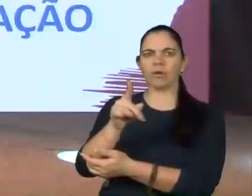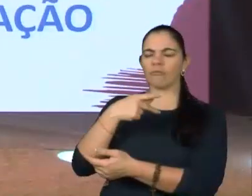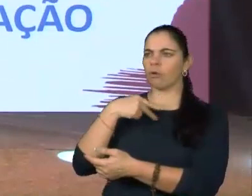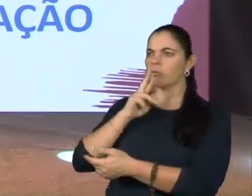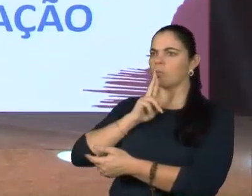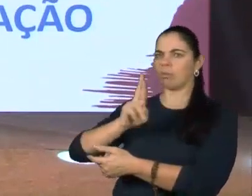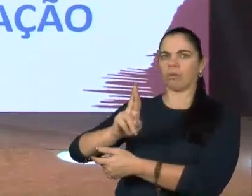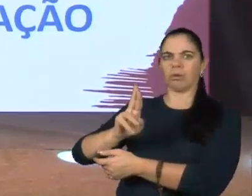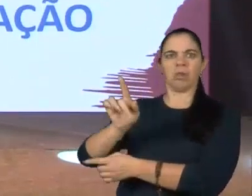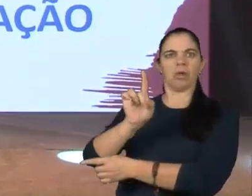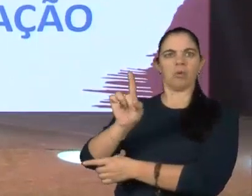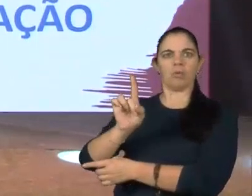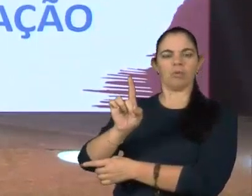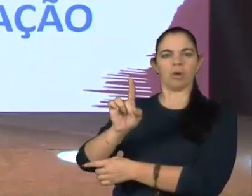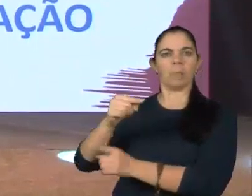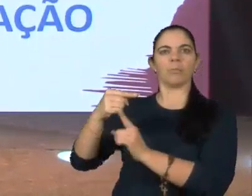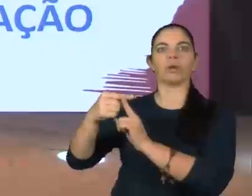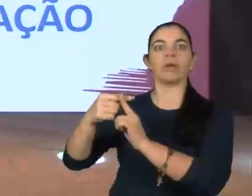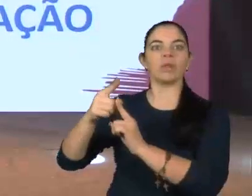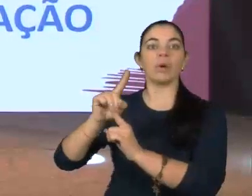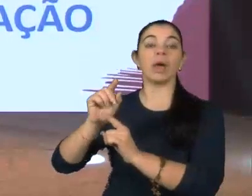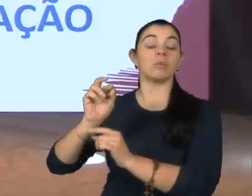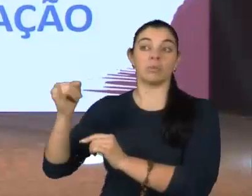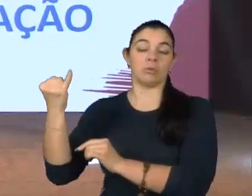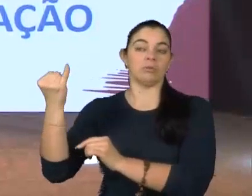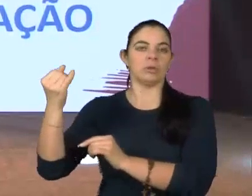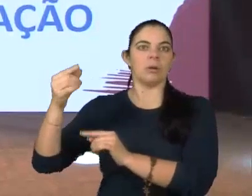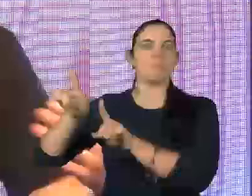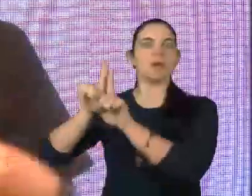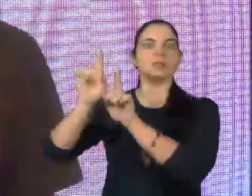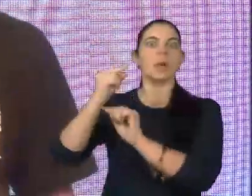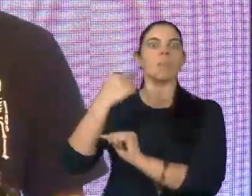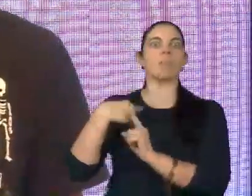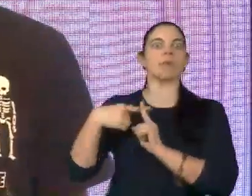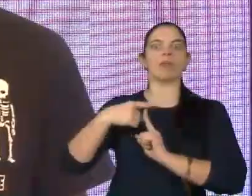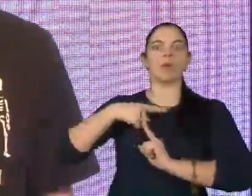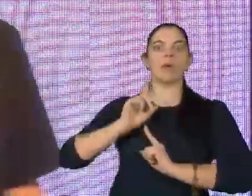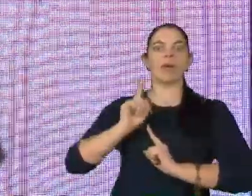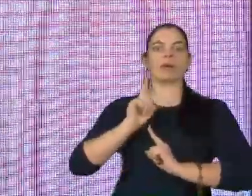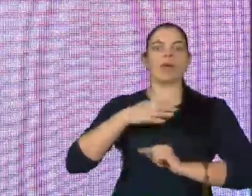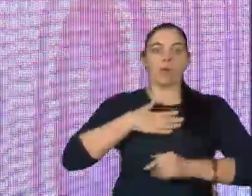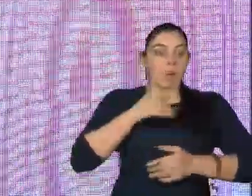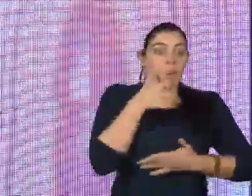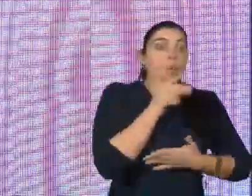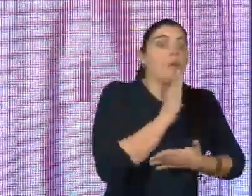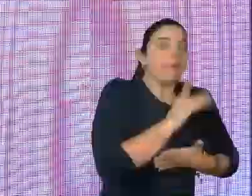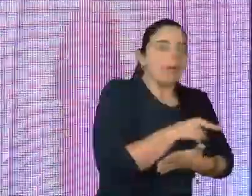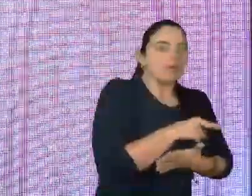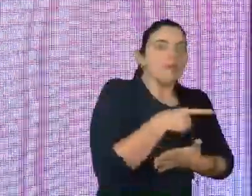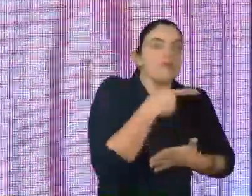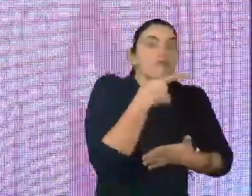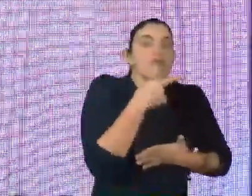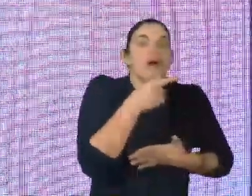eu não vou falar sobre isso. Não porque não é importante, pelo contrário. Mas porque não é a minha área de expertise. Eu vou falar